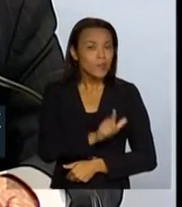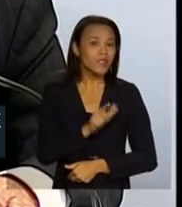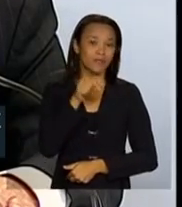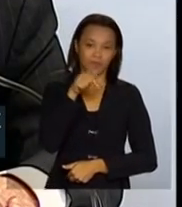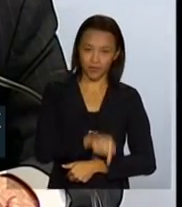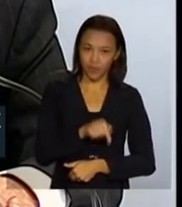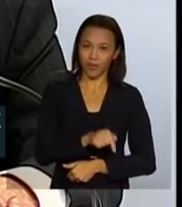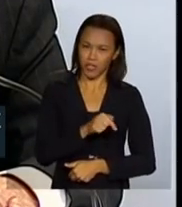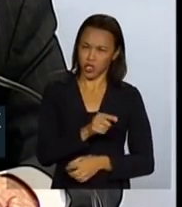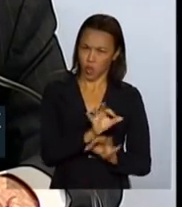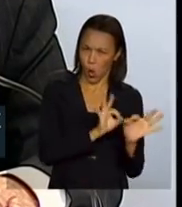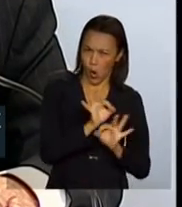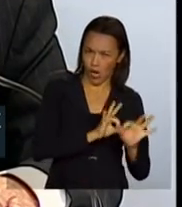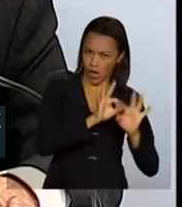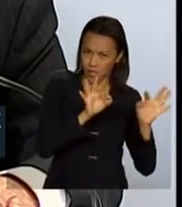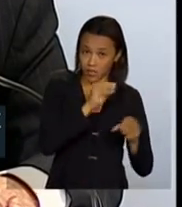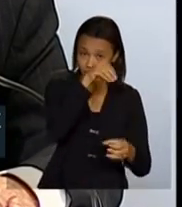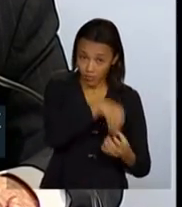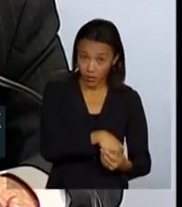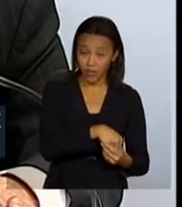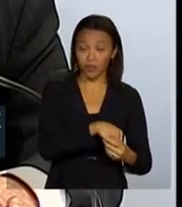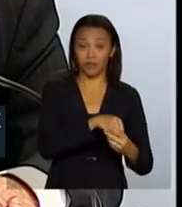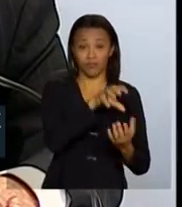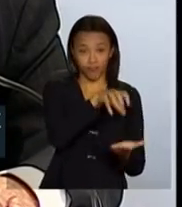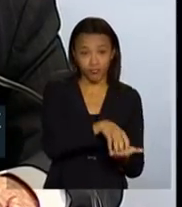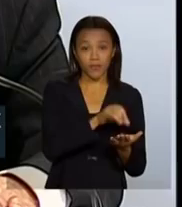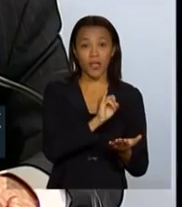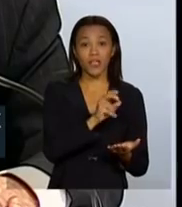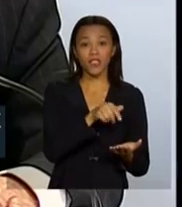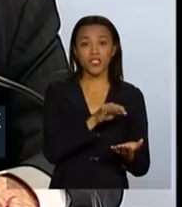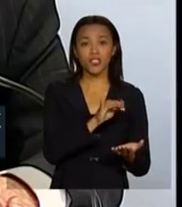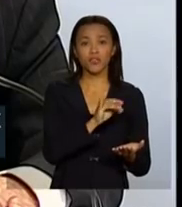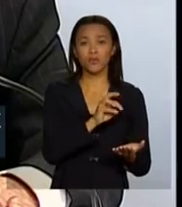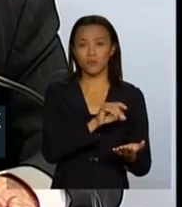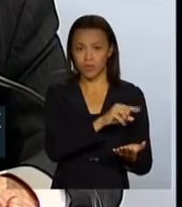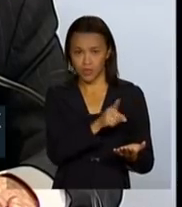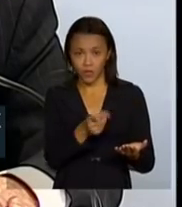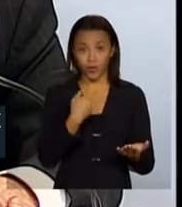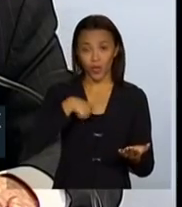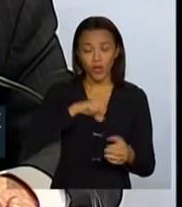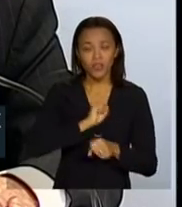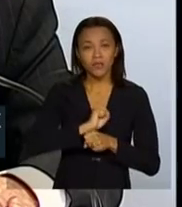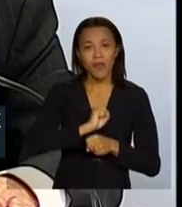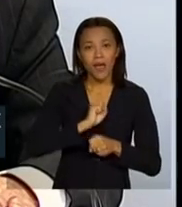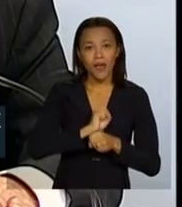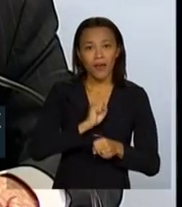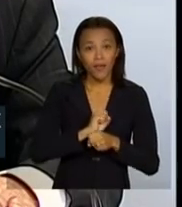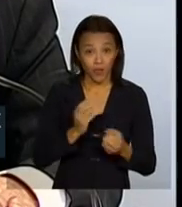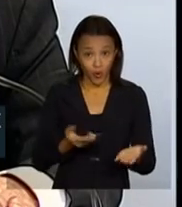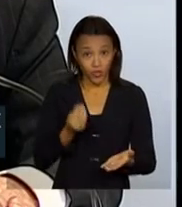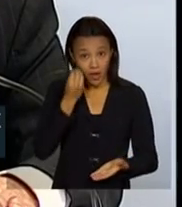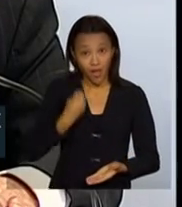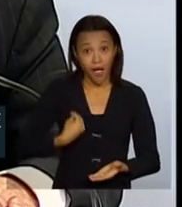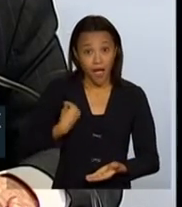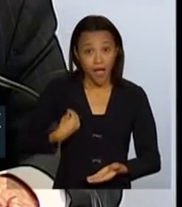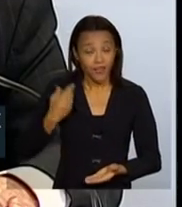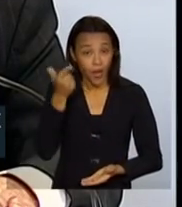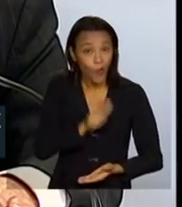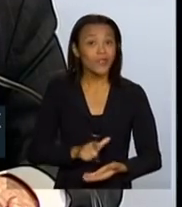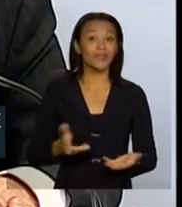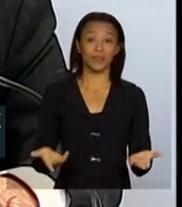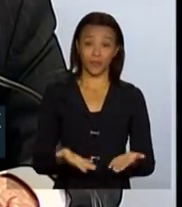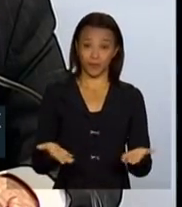patamar de organização institucional que era muito esperado por nós, mas que está acontecendo na prática hoje, e não é,